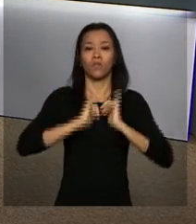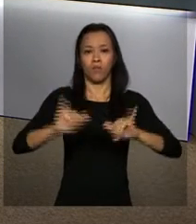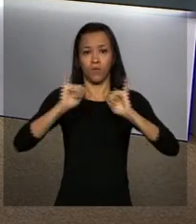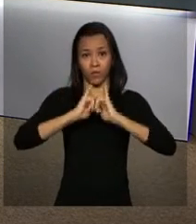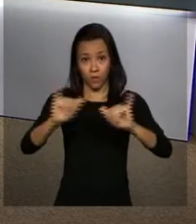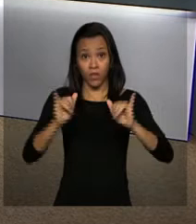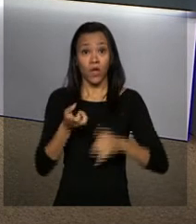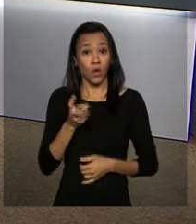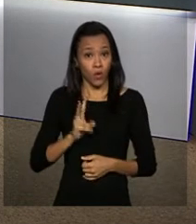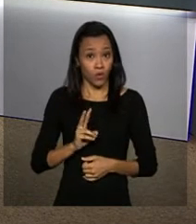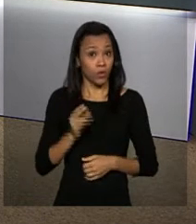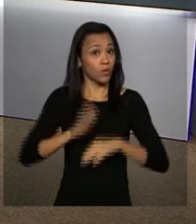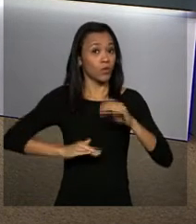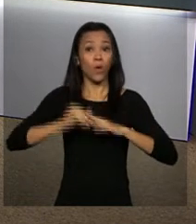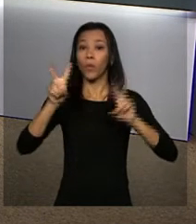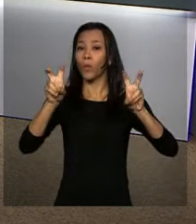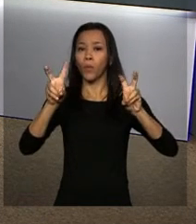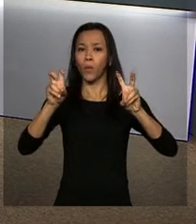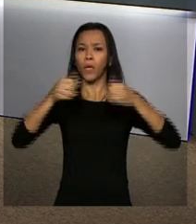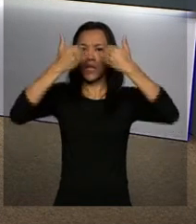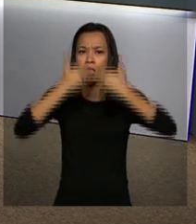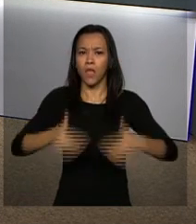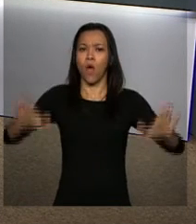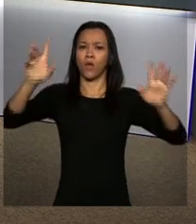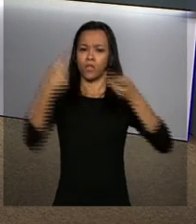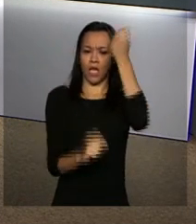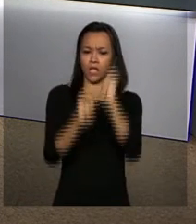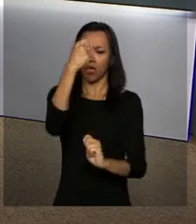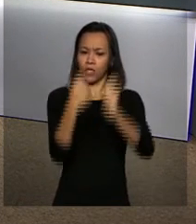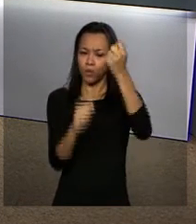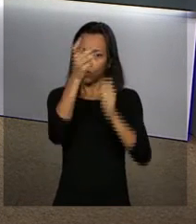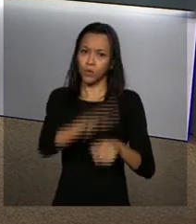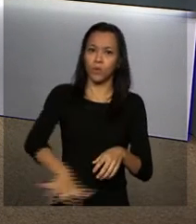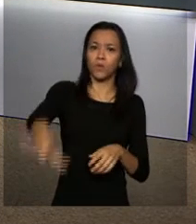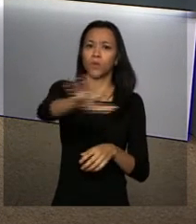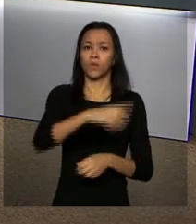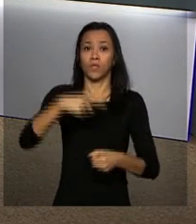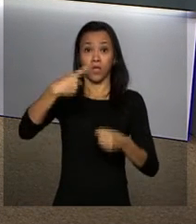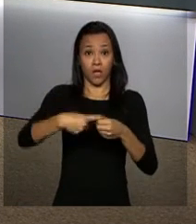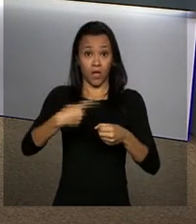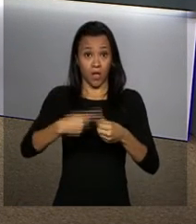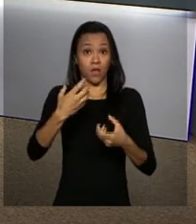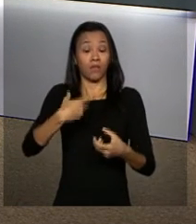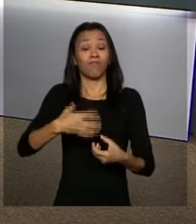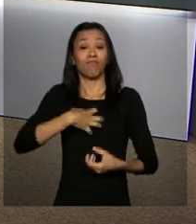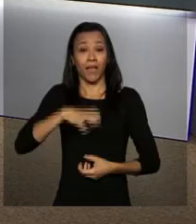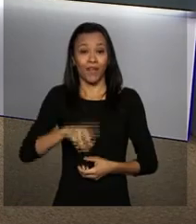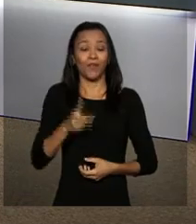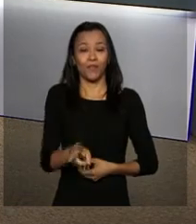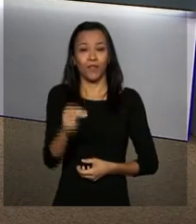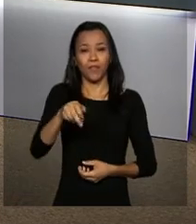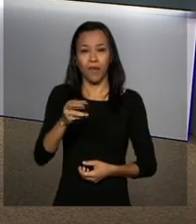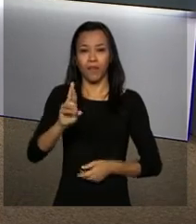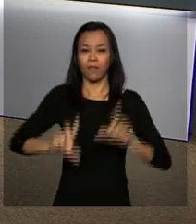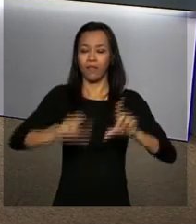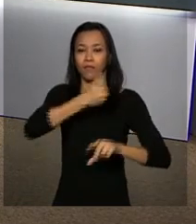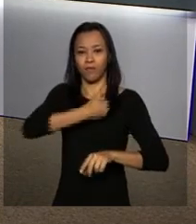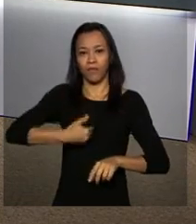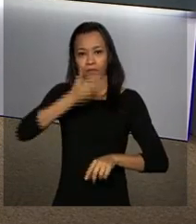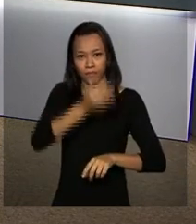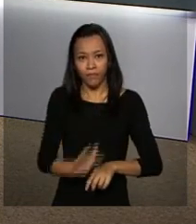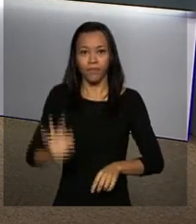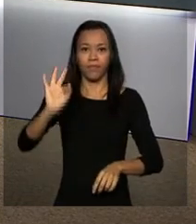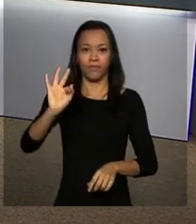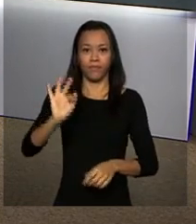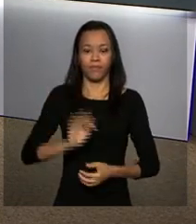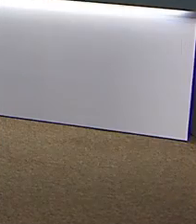outras informações sobre a inauguração do Complexo Acrílico da Basf em Camassari, Bahia. Continue com a gente aqui na NBR, a TV do